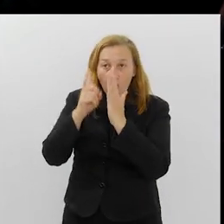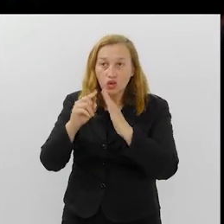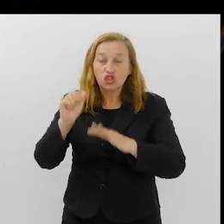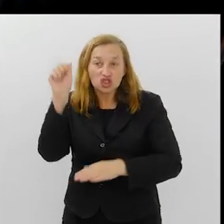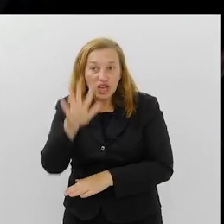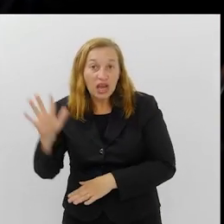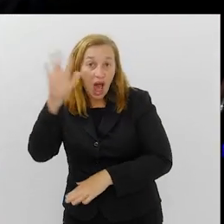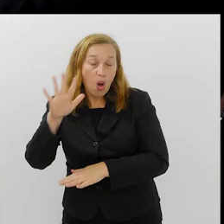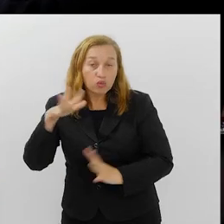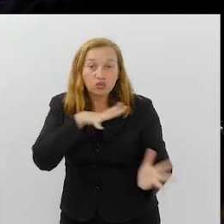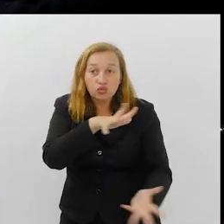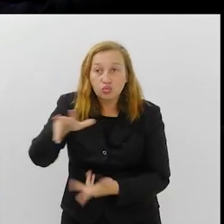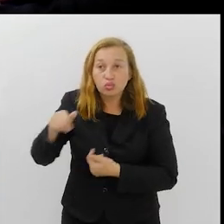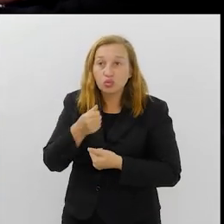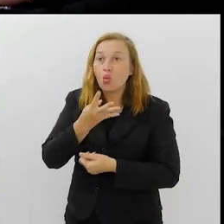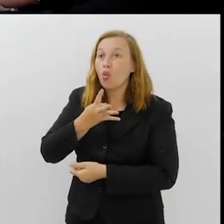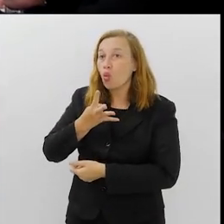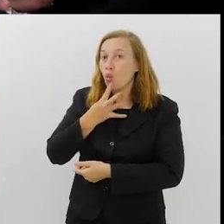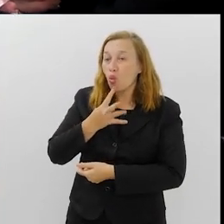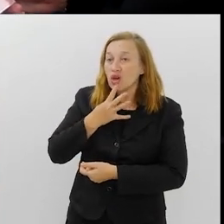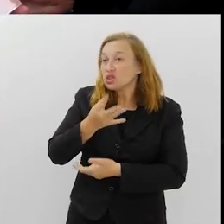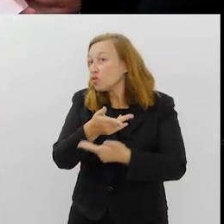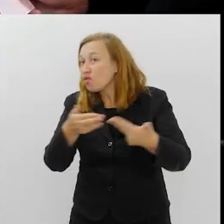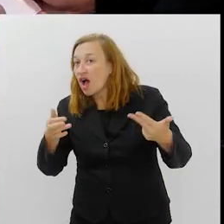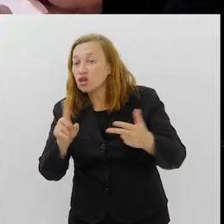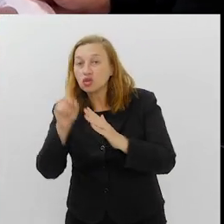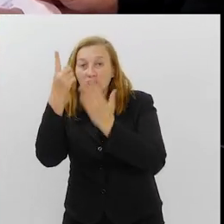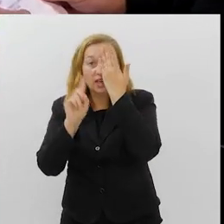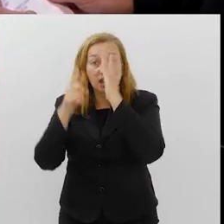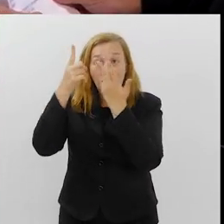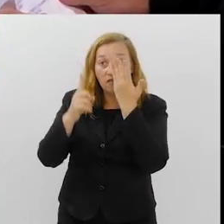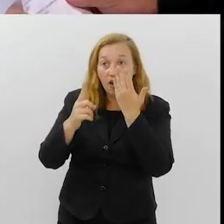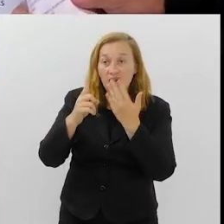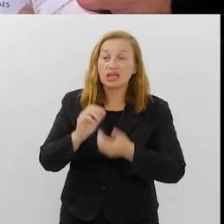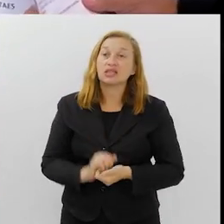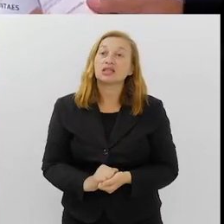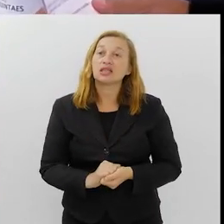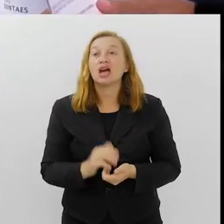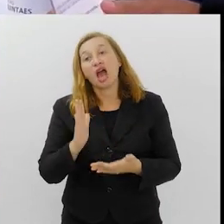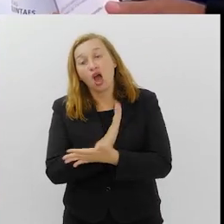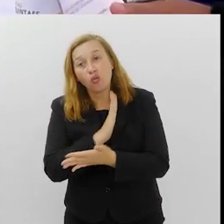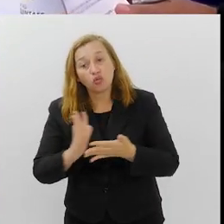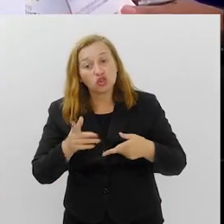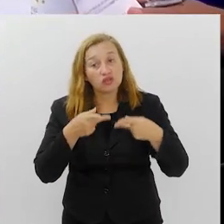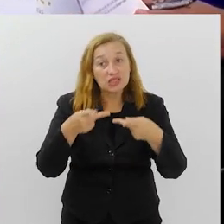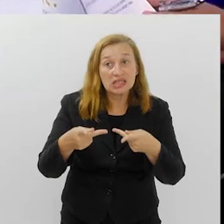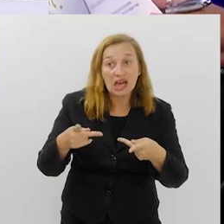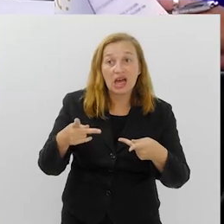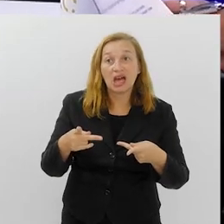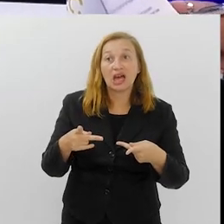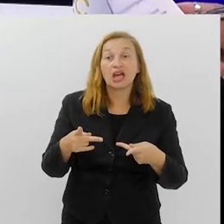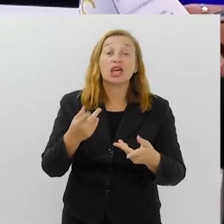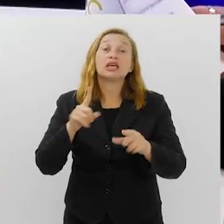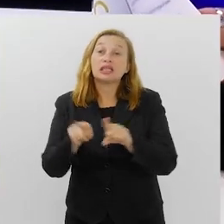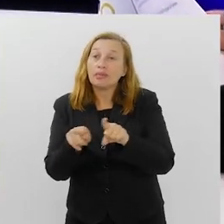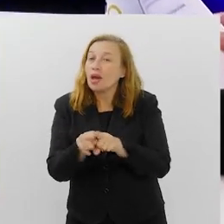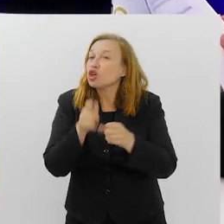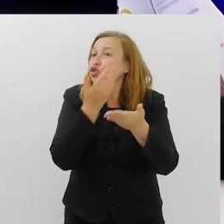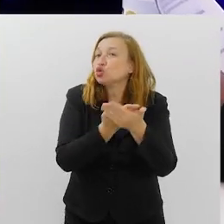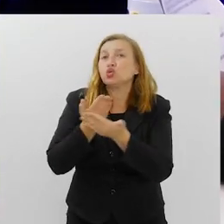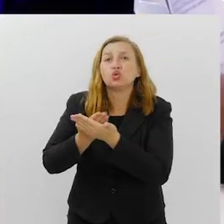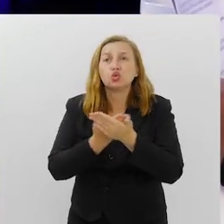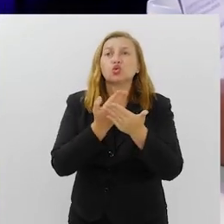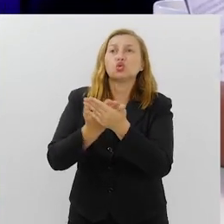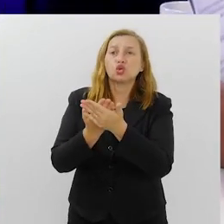carnaval em geral, o carnaval no mundo, conheço carnavais por aí, alguns de frequentar, mas a maioria de estudar,